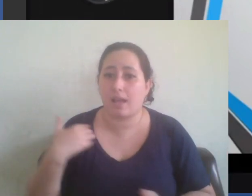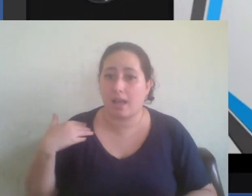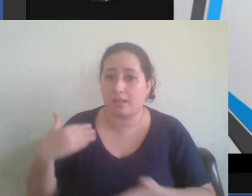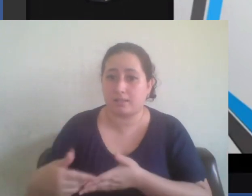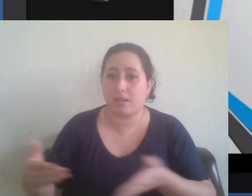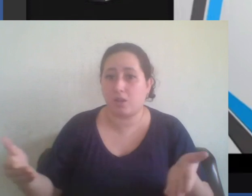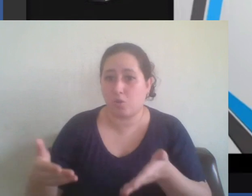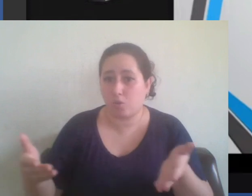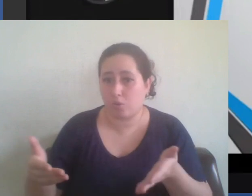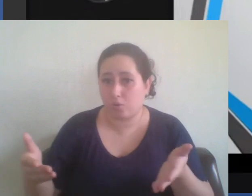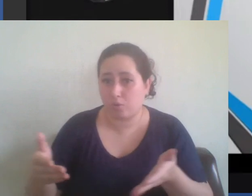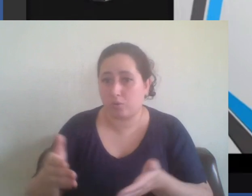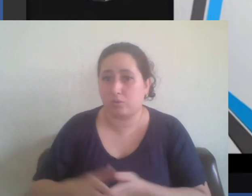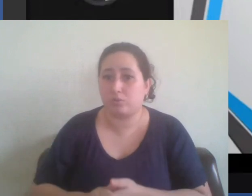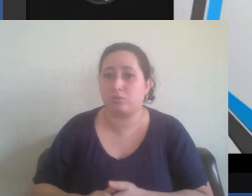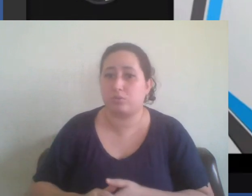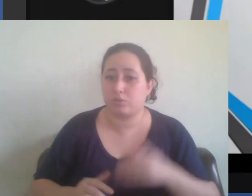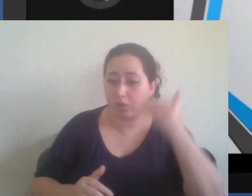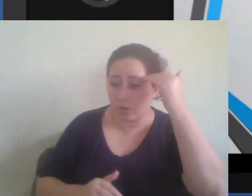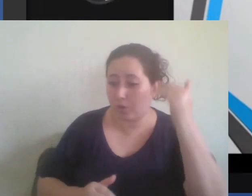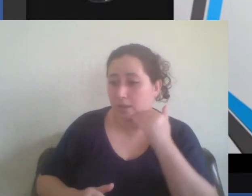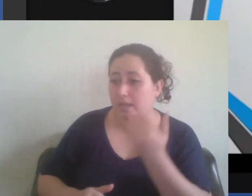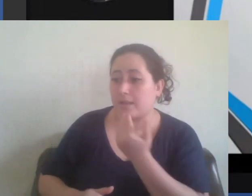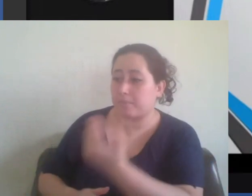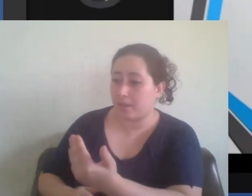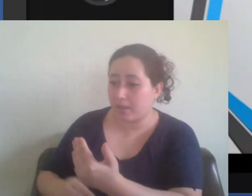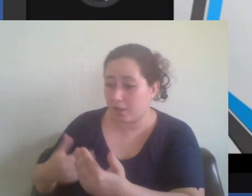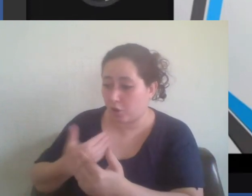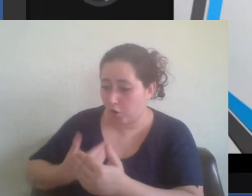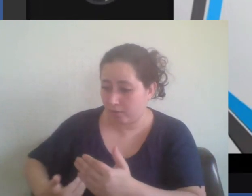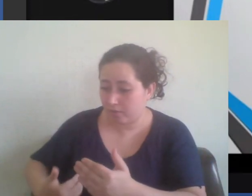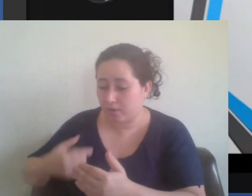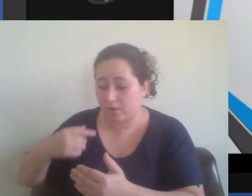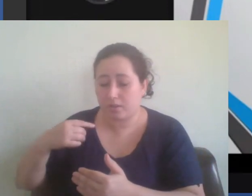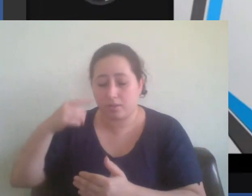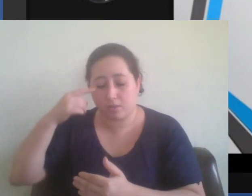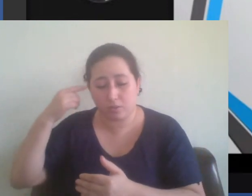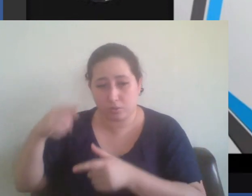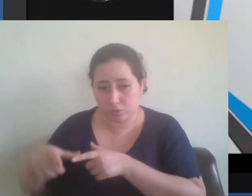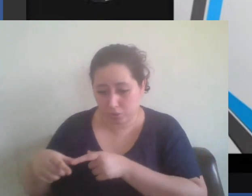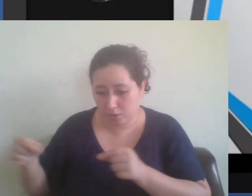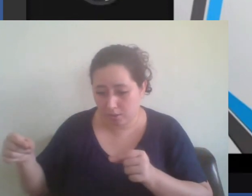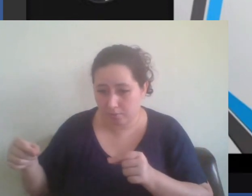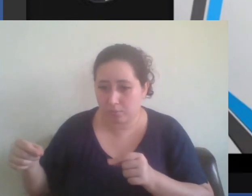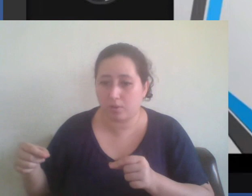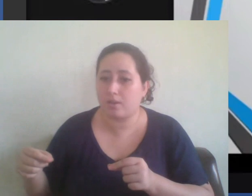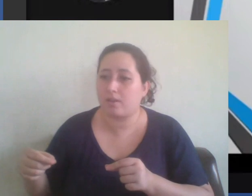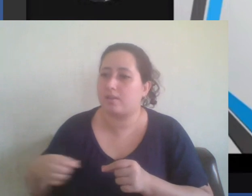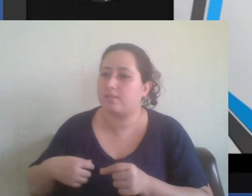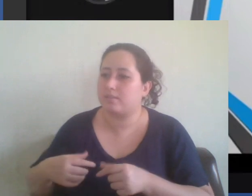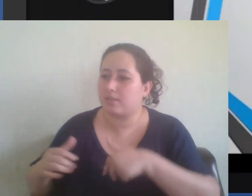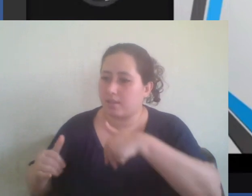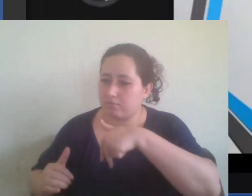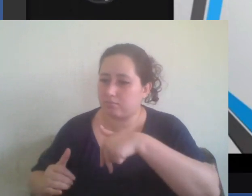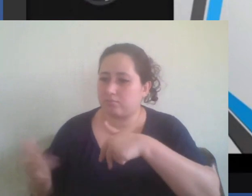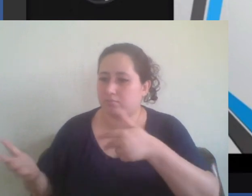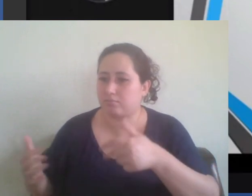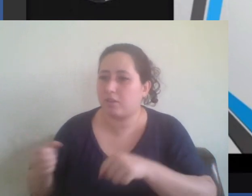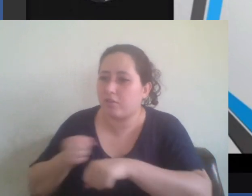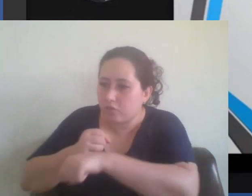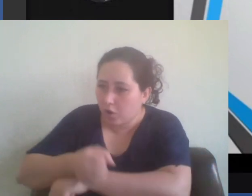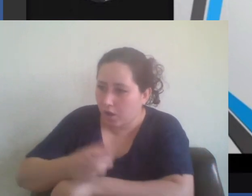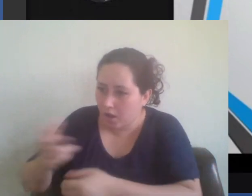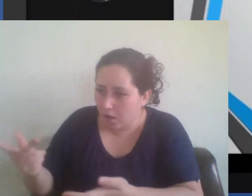esses crimes tá lembrando que as violações que conhecemos da questão da Alemanha